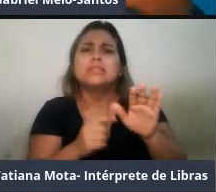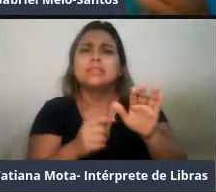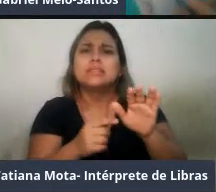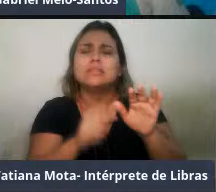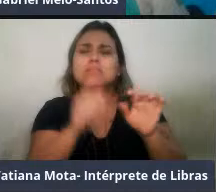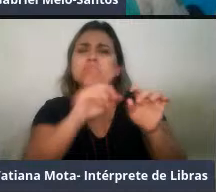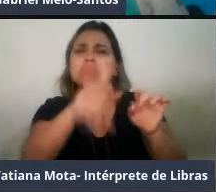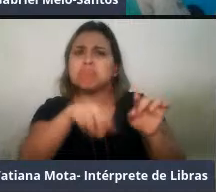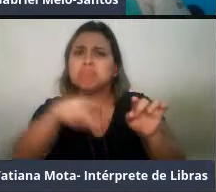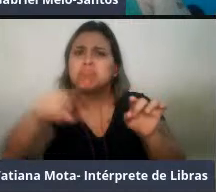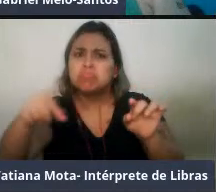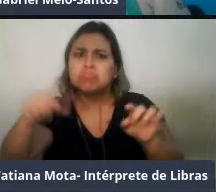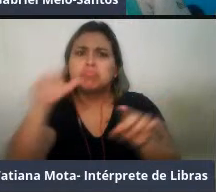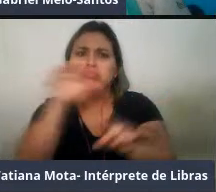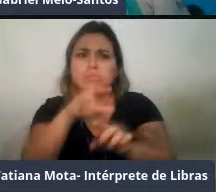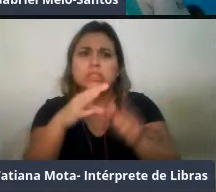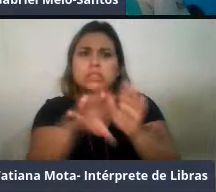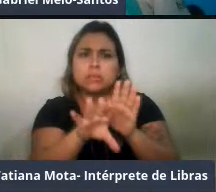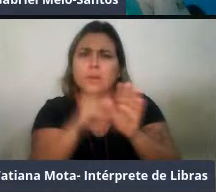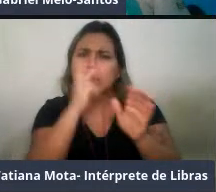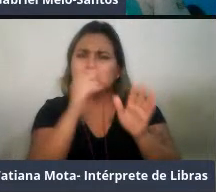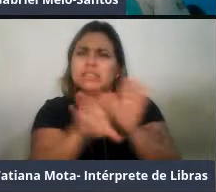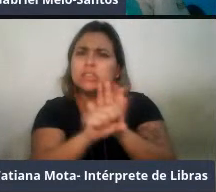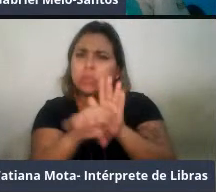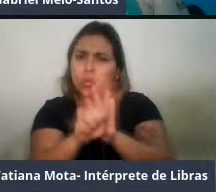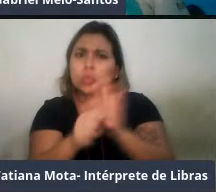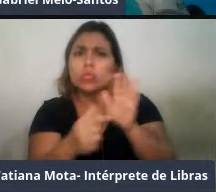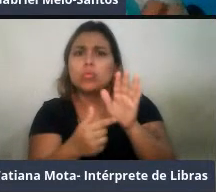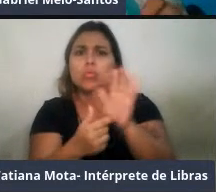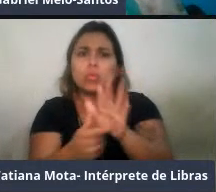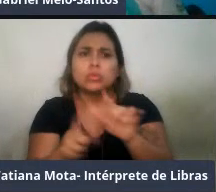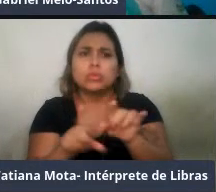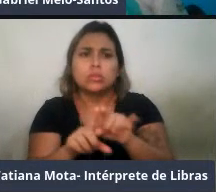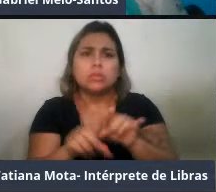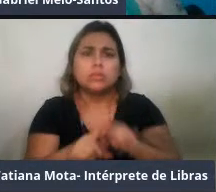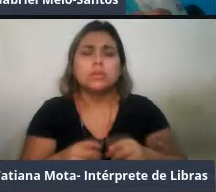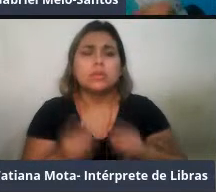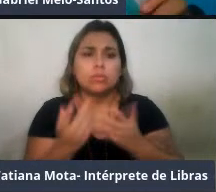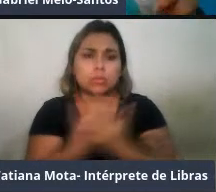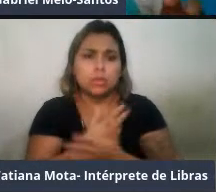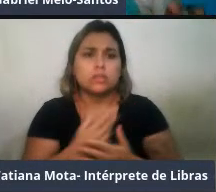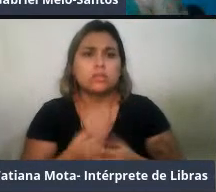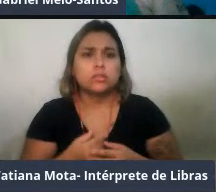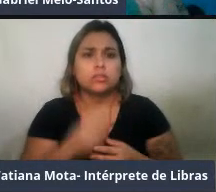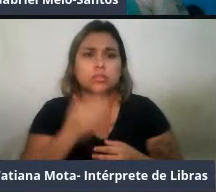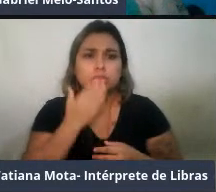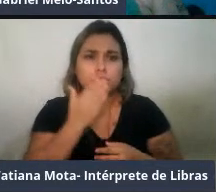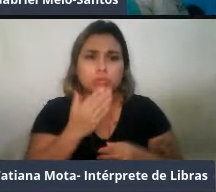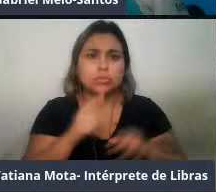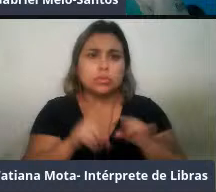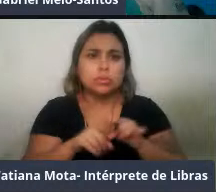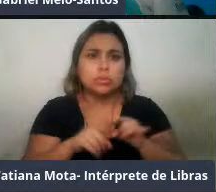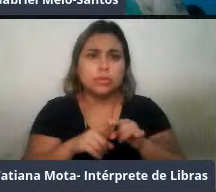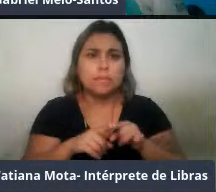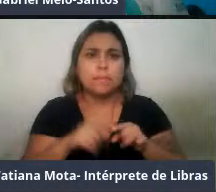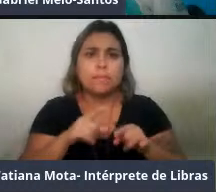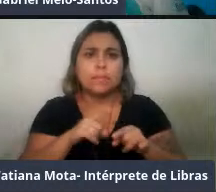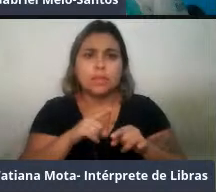que isso é algo pouco documentado, né, em outras espécies de tácio, eu acho que além do Narval, só um golfinho liso do